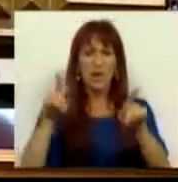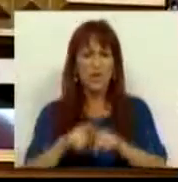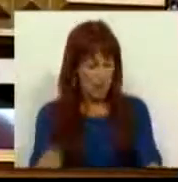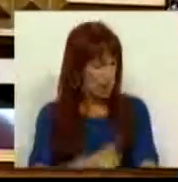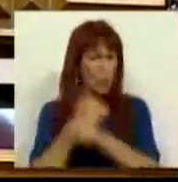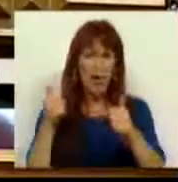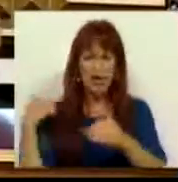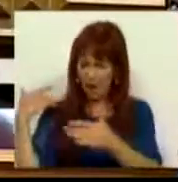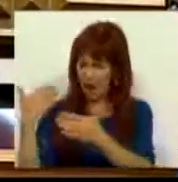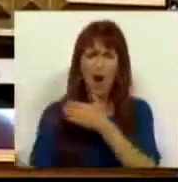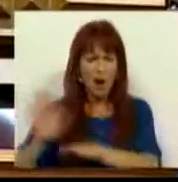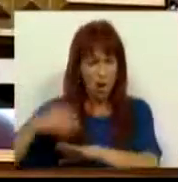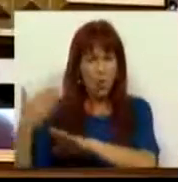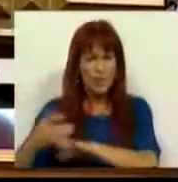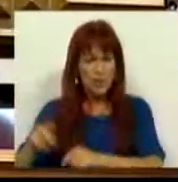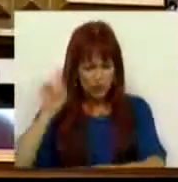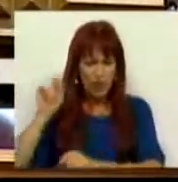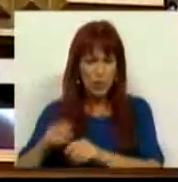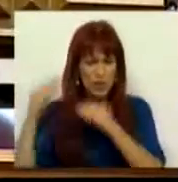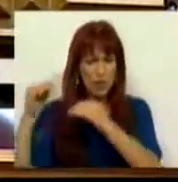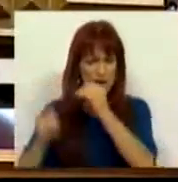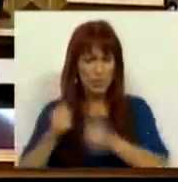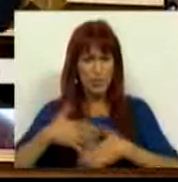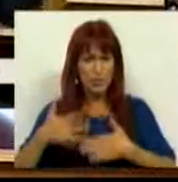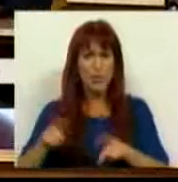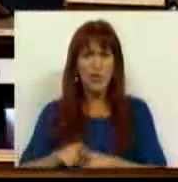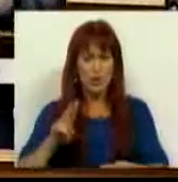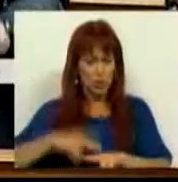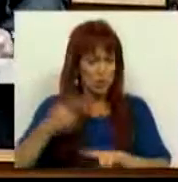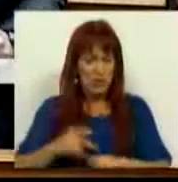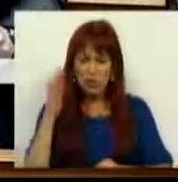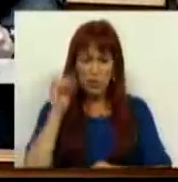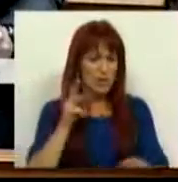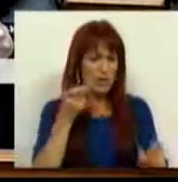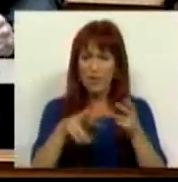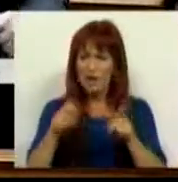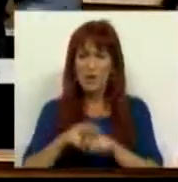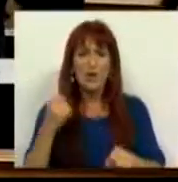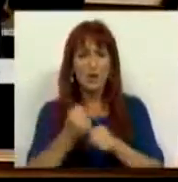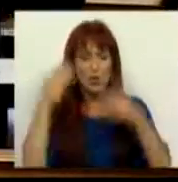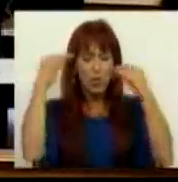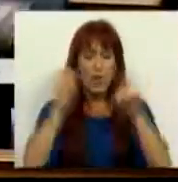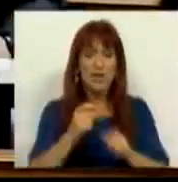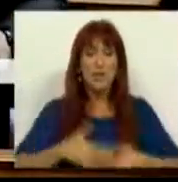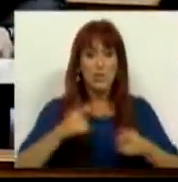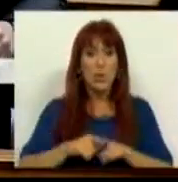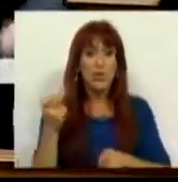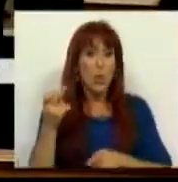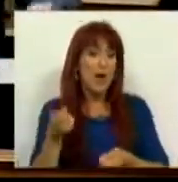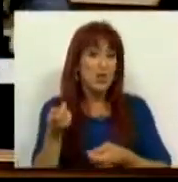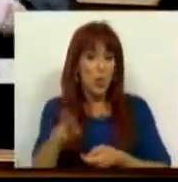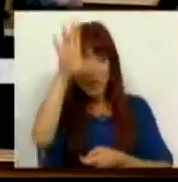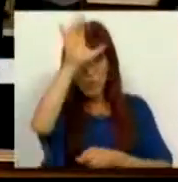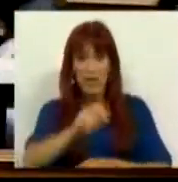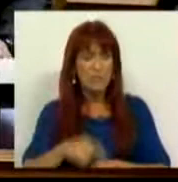correta que tinha reforçado os valores do ensino profissional. Houve uma duplicação do número de vagas do ensino profissional nos anos do Governo anterior.